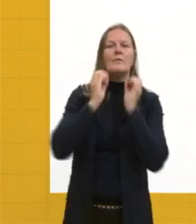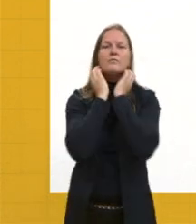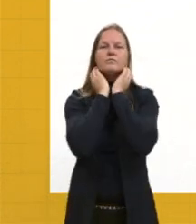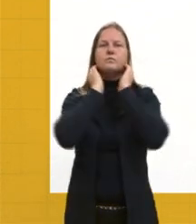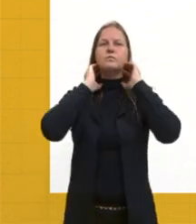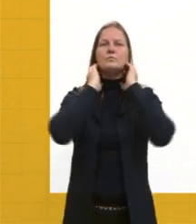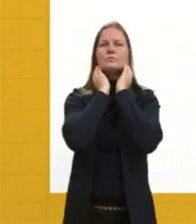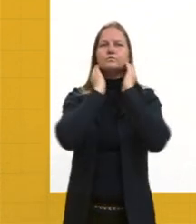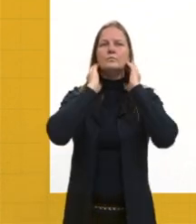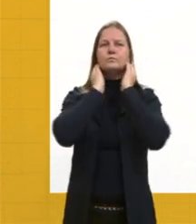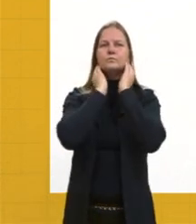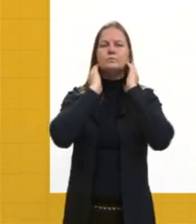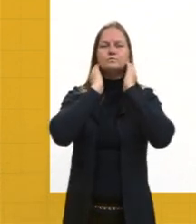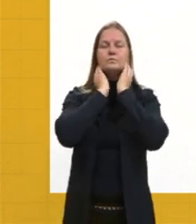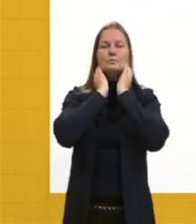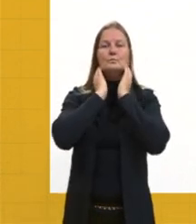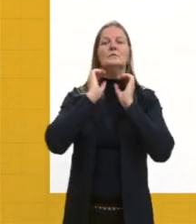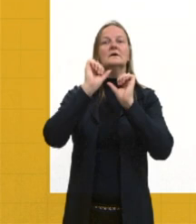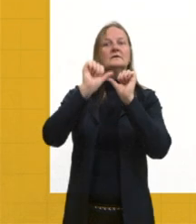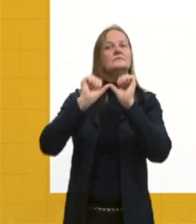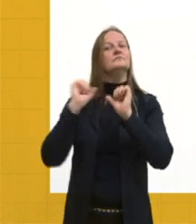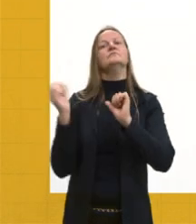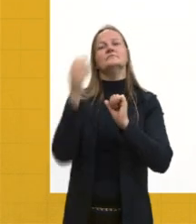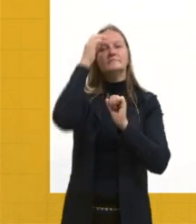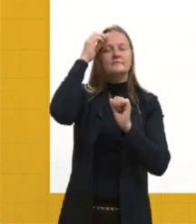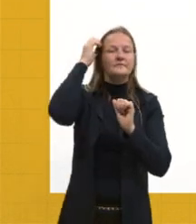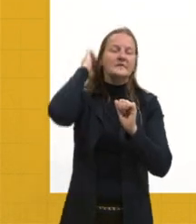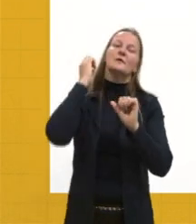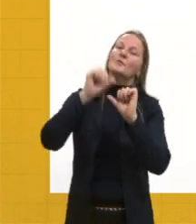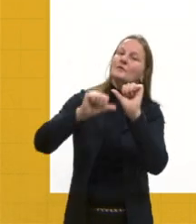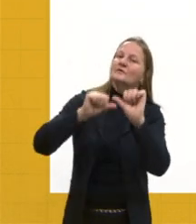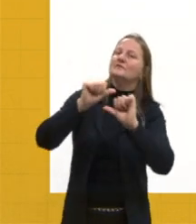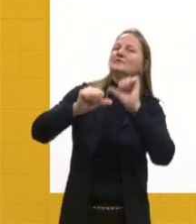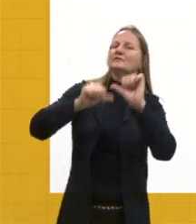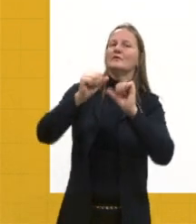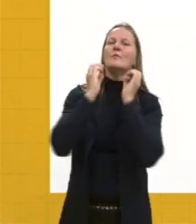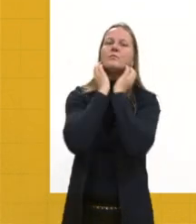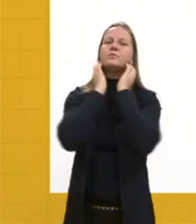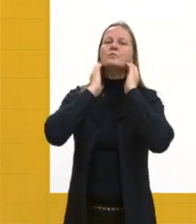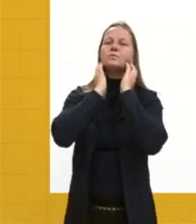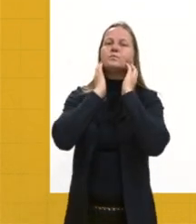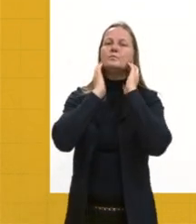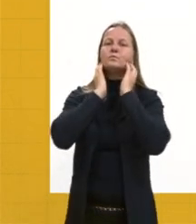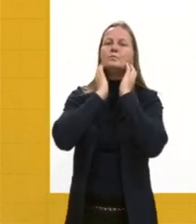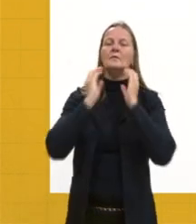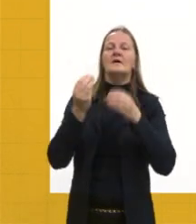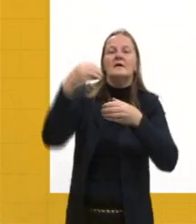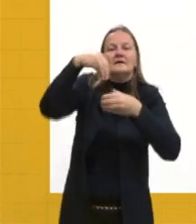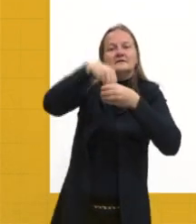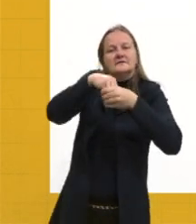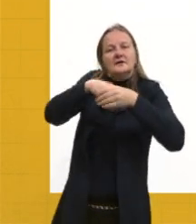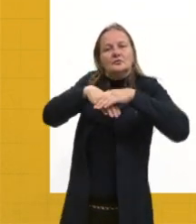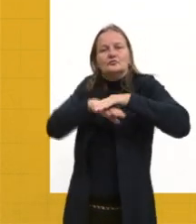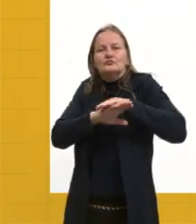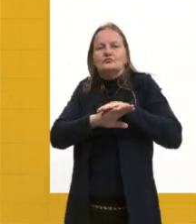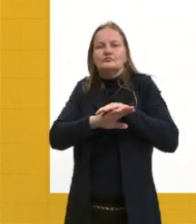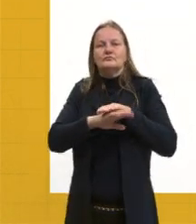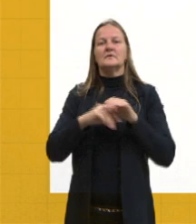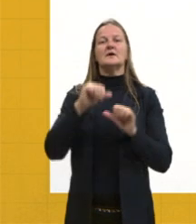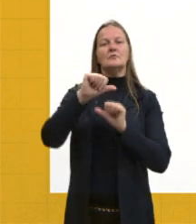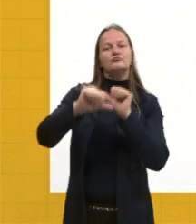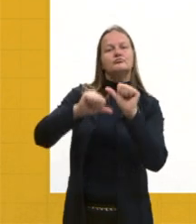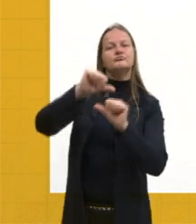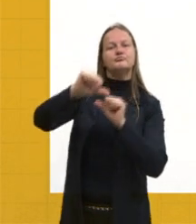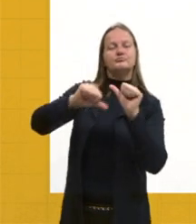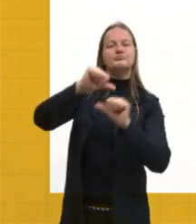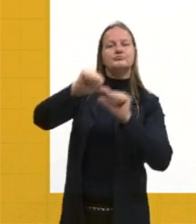externas. Vão transformar-se em girinos com brânquias internas. E depois,